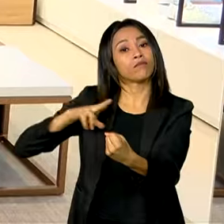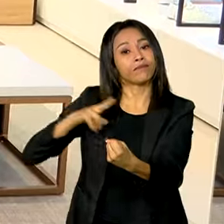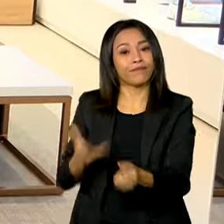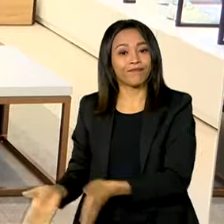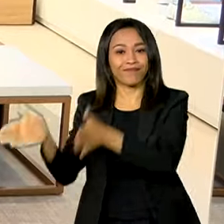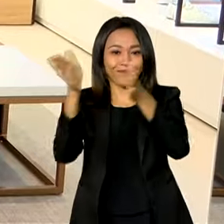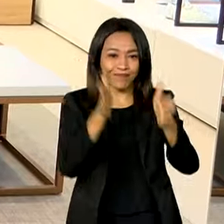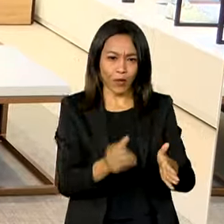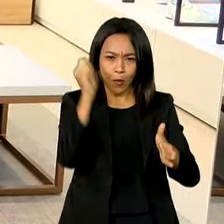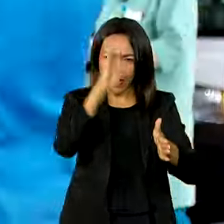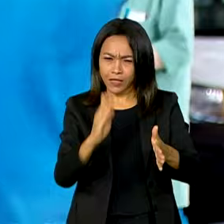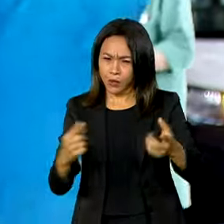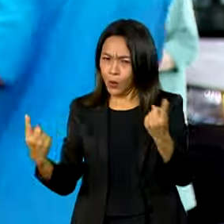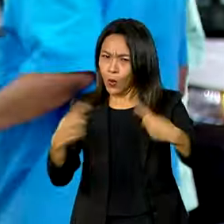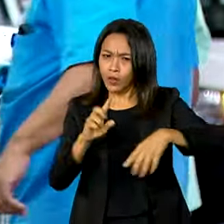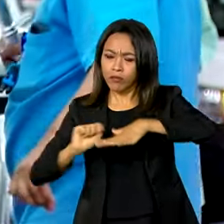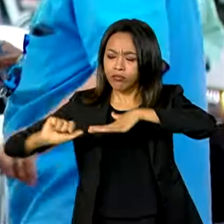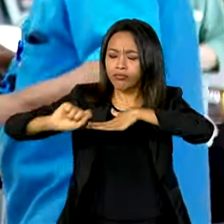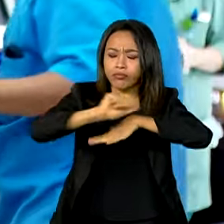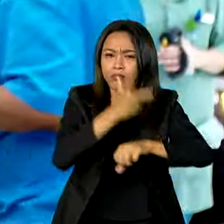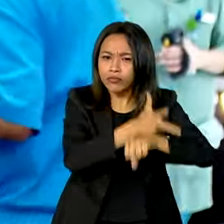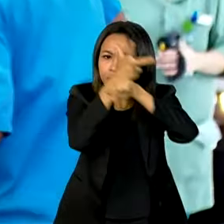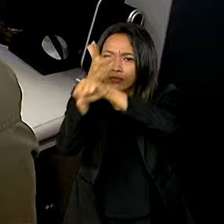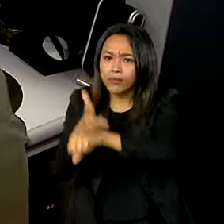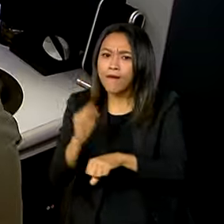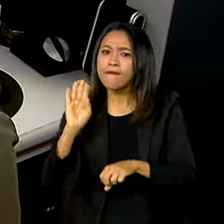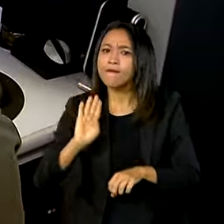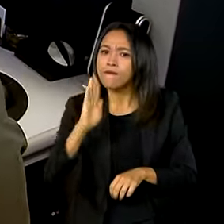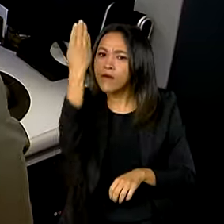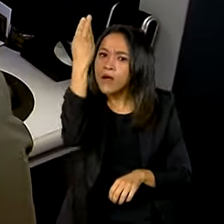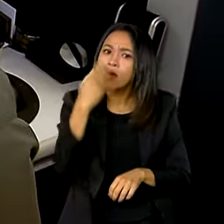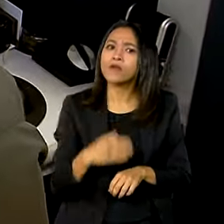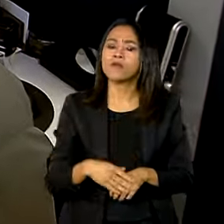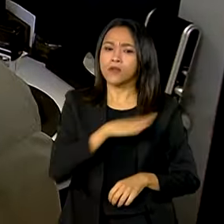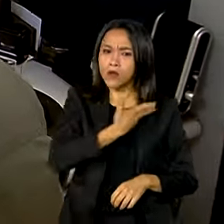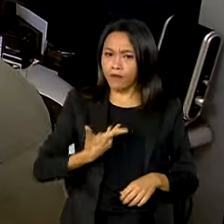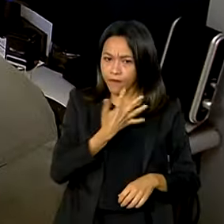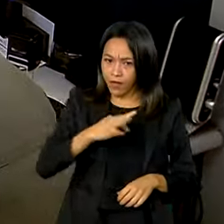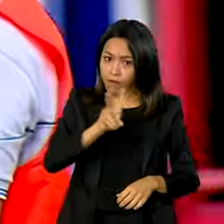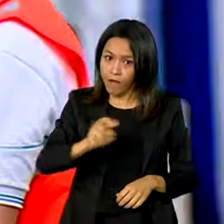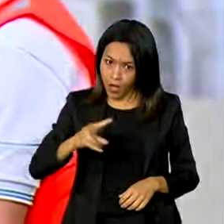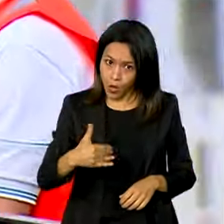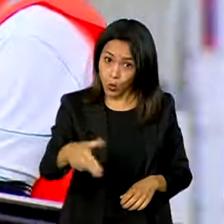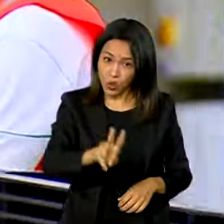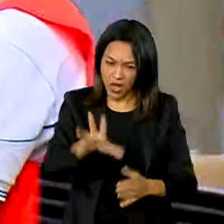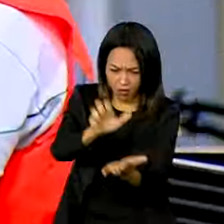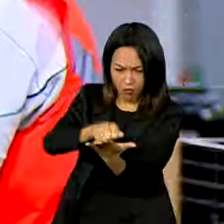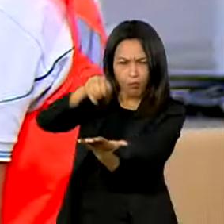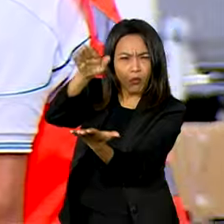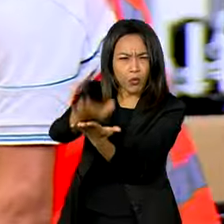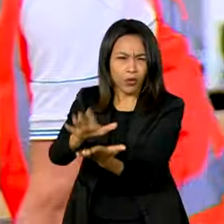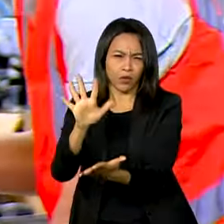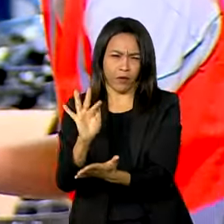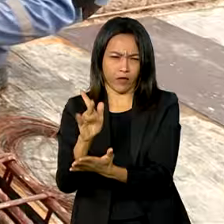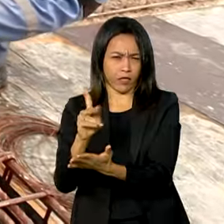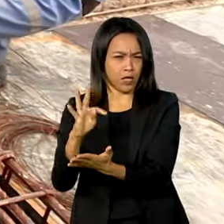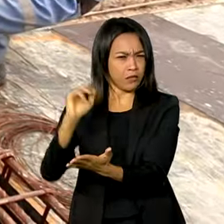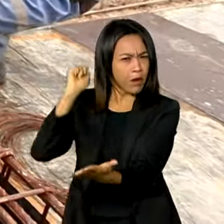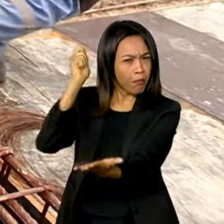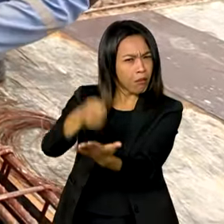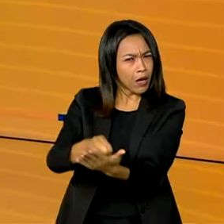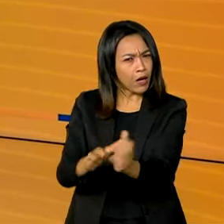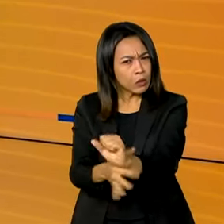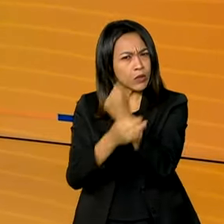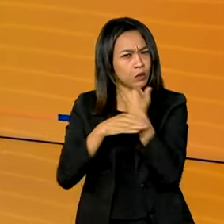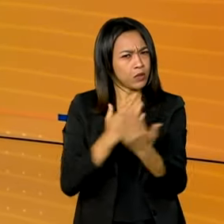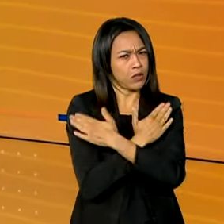Brasil contra a fake, você vai ver que é falsa a notícia de que o governo federal vai usar a multa do FGTS para pagar o seguro em